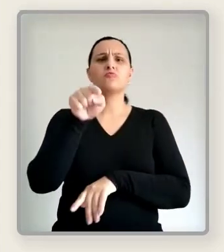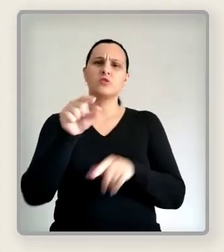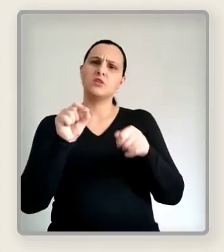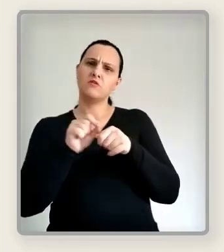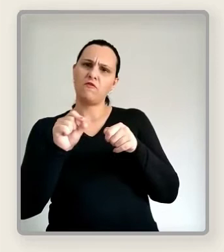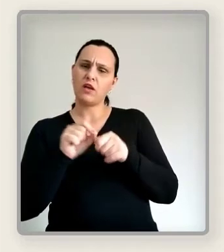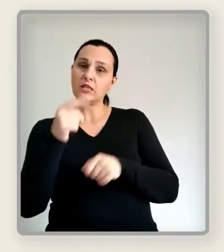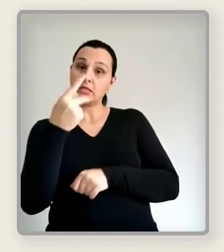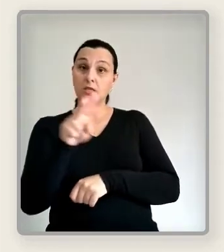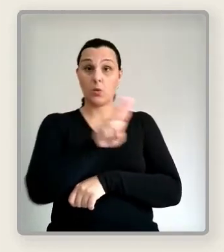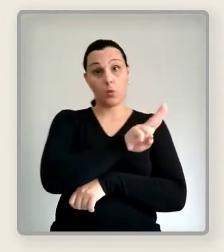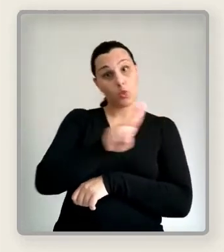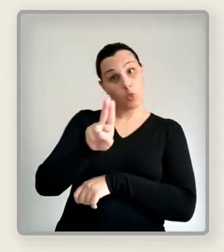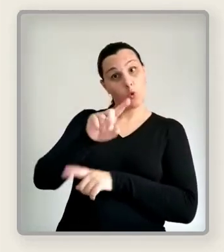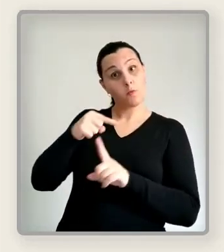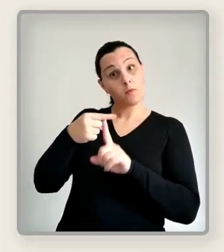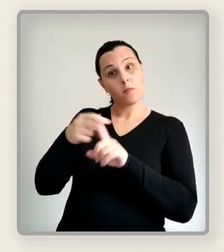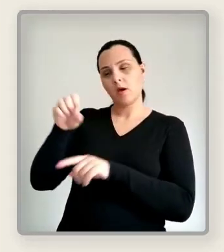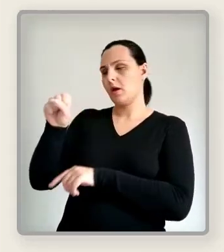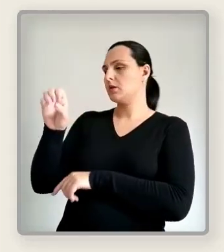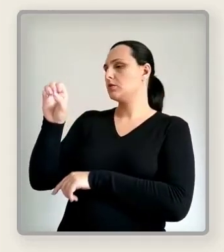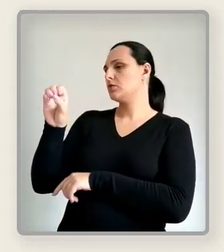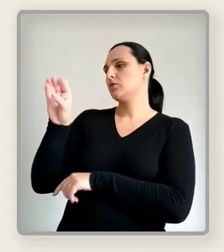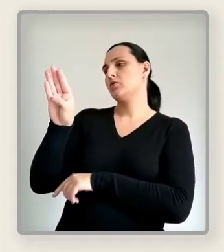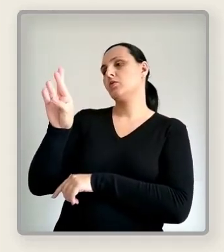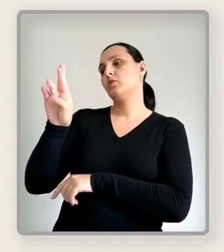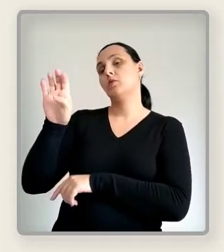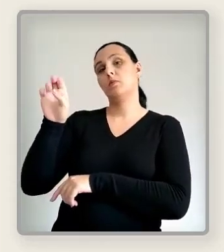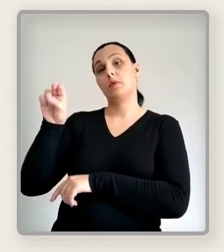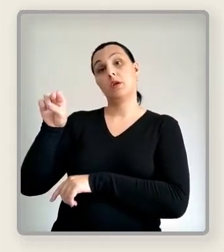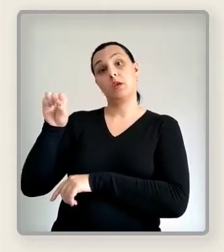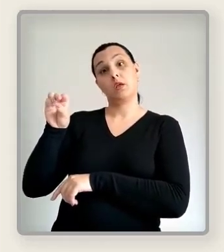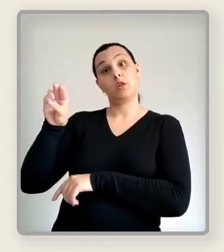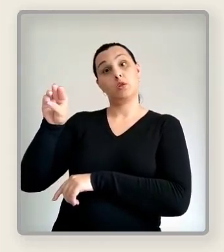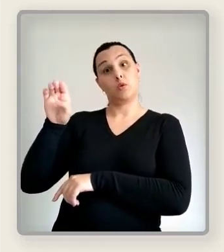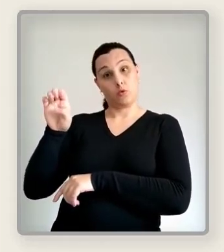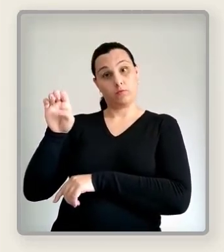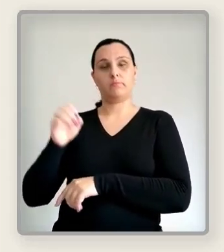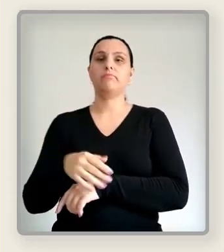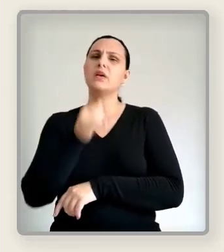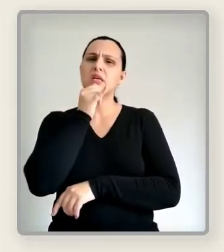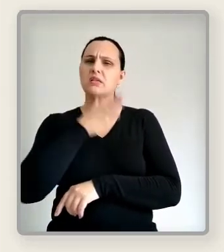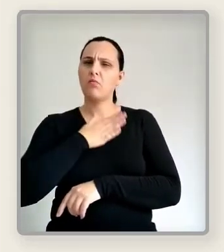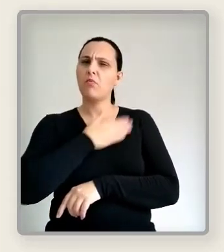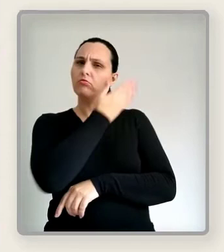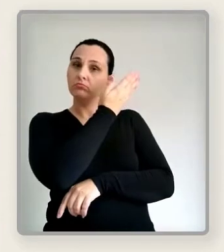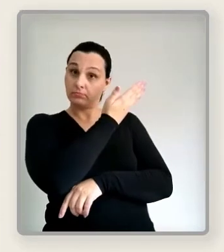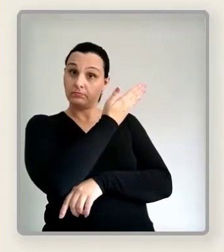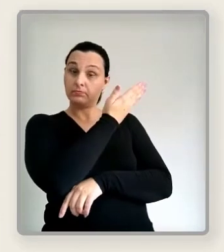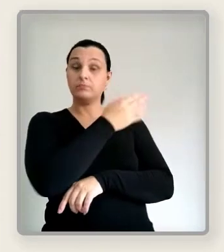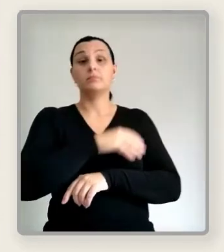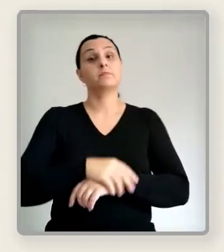você poderá limpar e fazê-lo de outra forma. Por exemplo, desta outra forma.